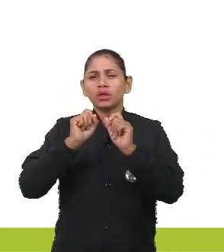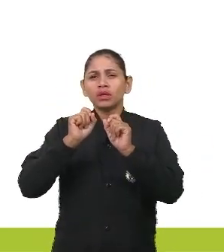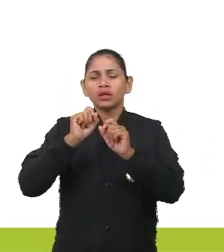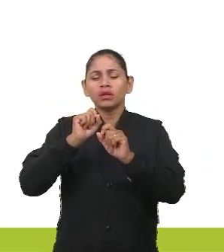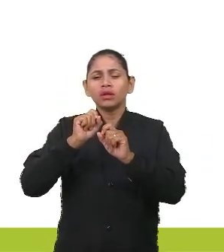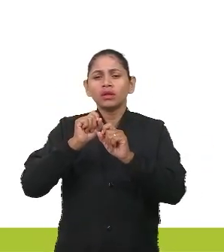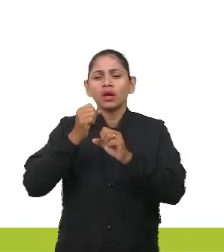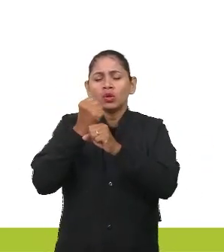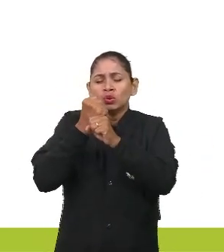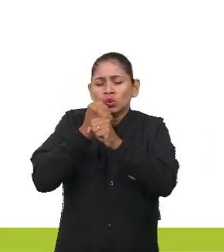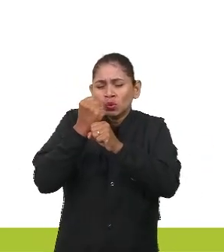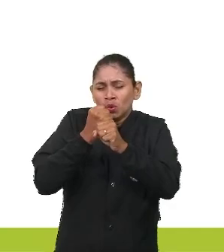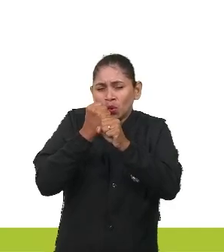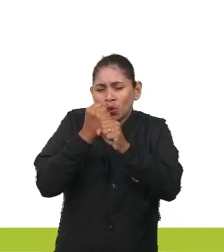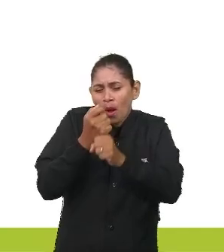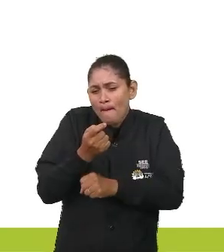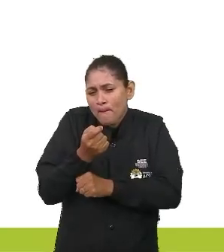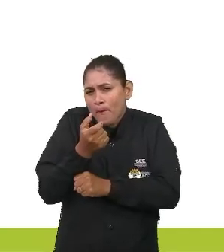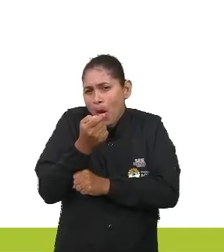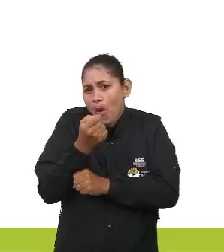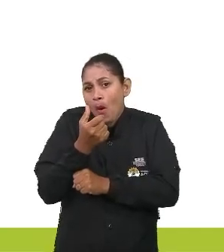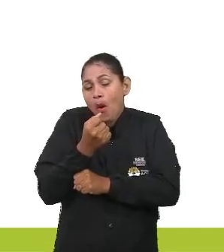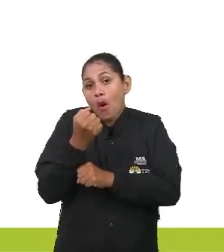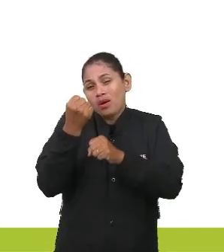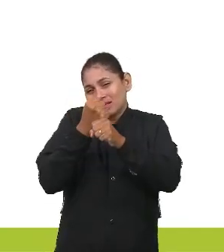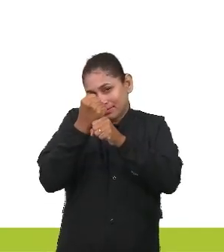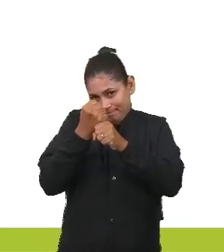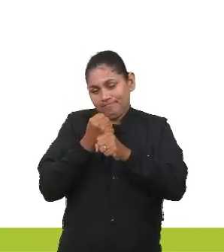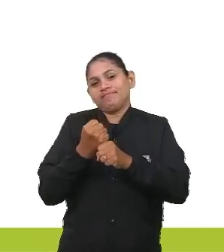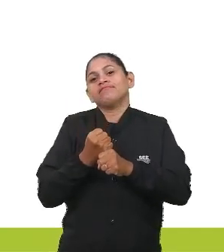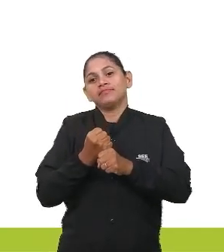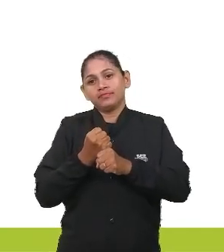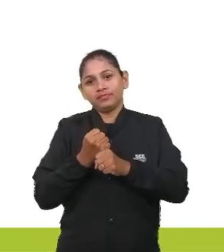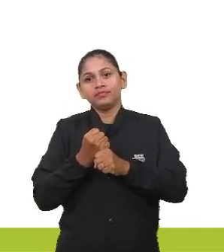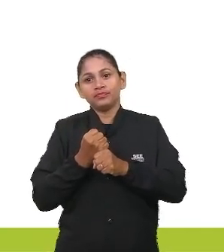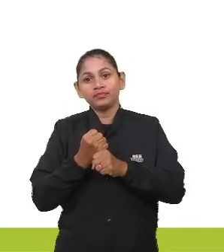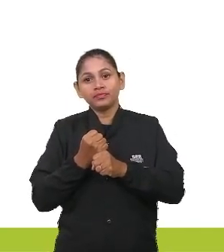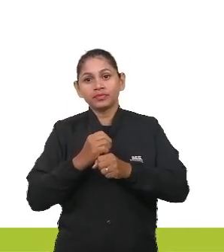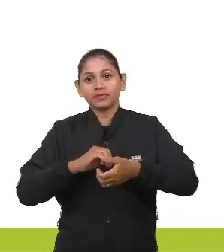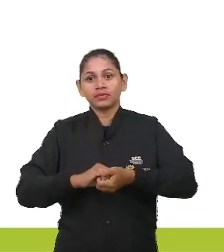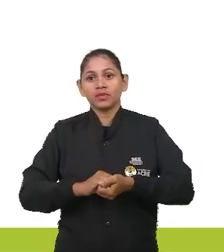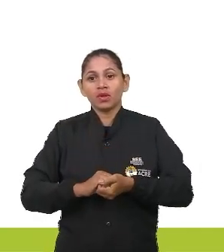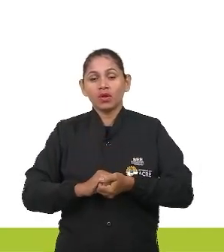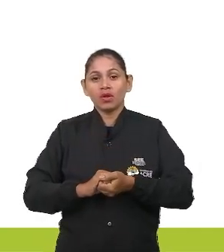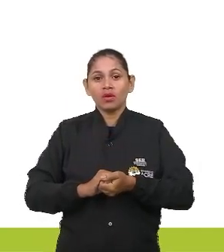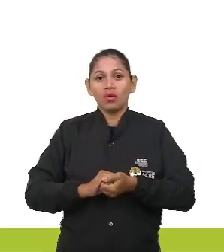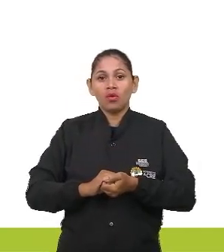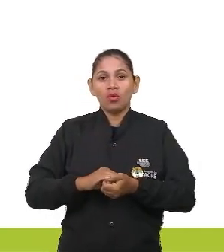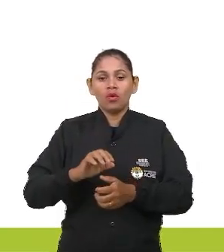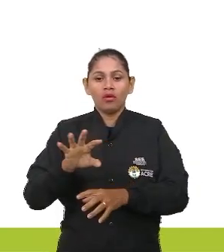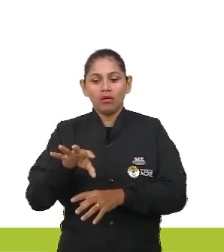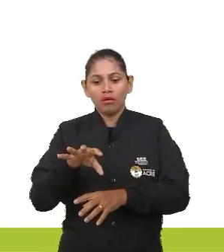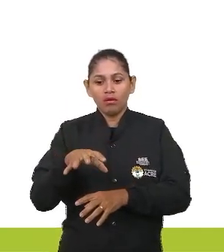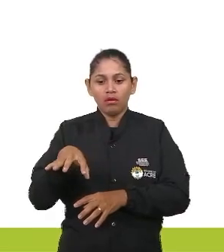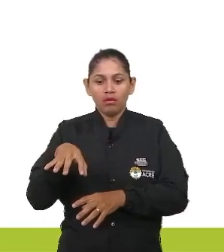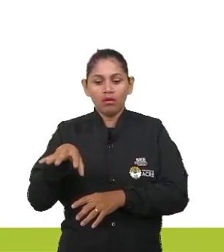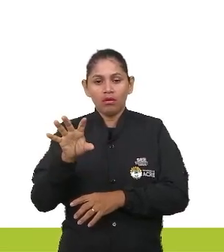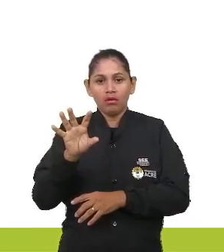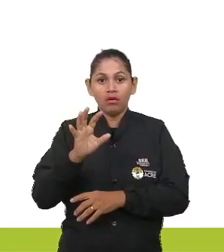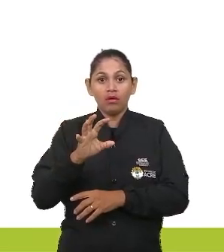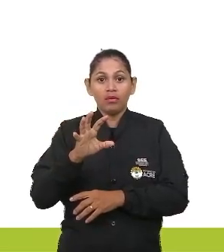com robôs sendo deixados para limpar o planeta o Oli